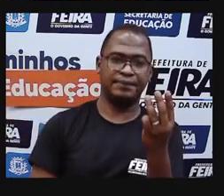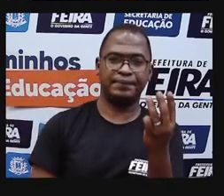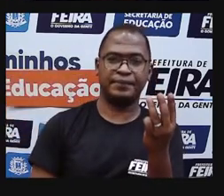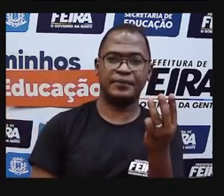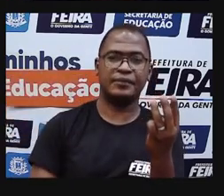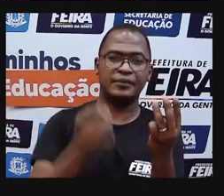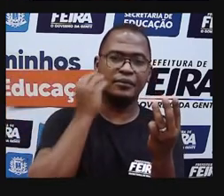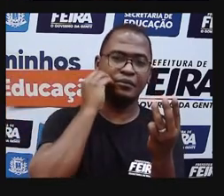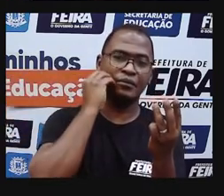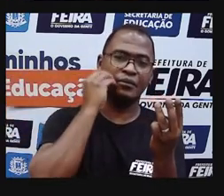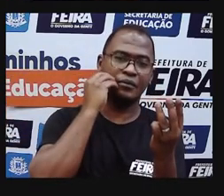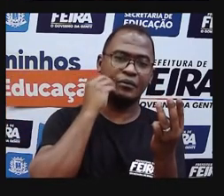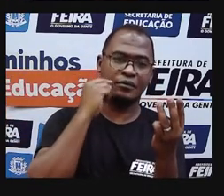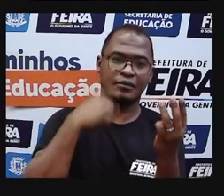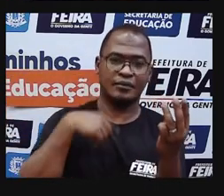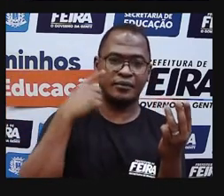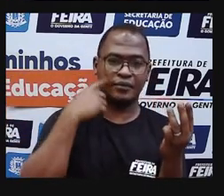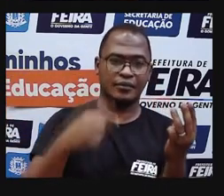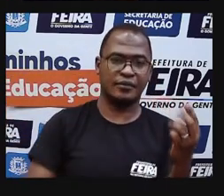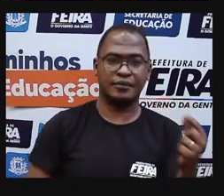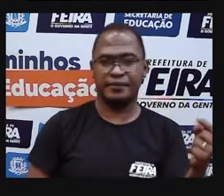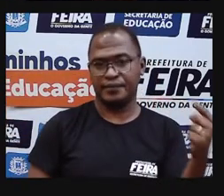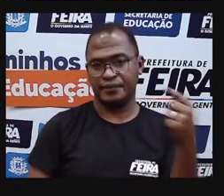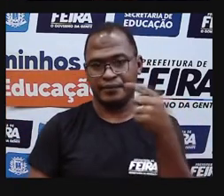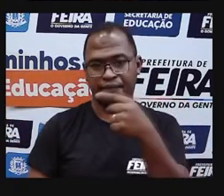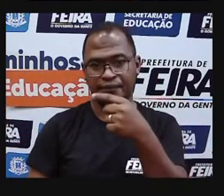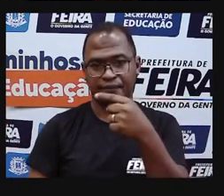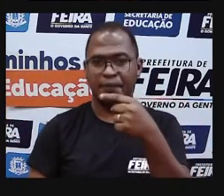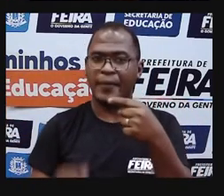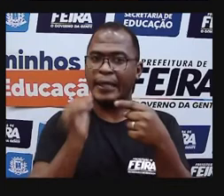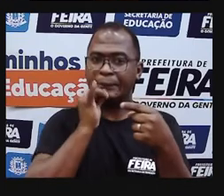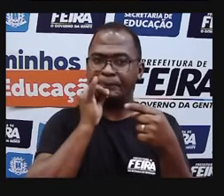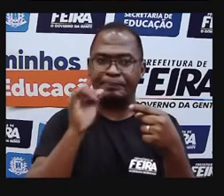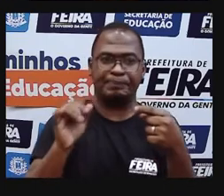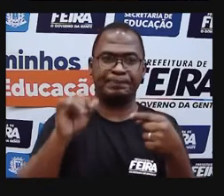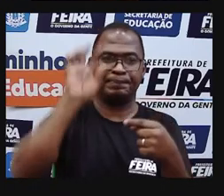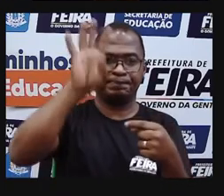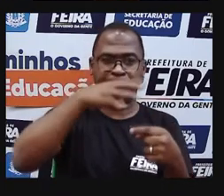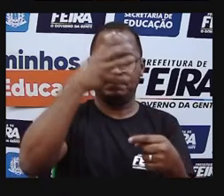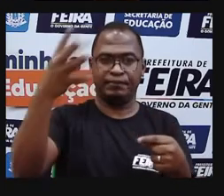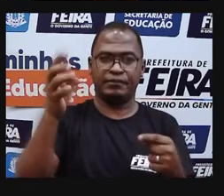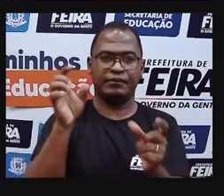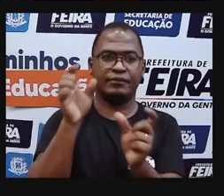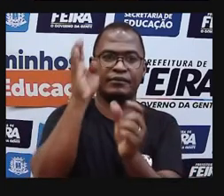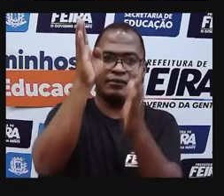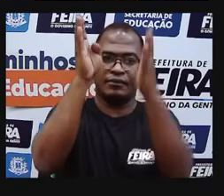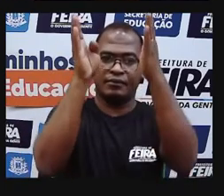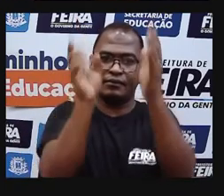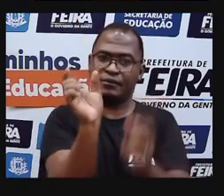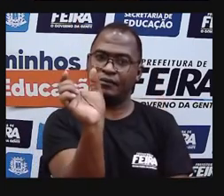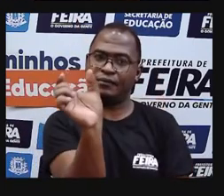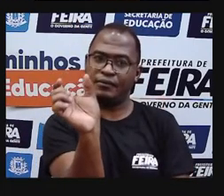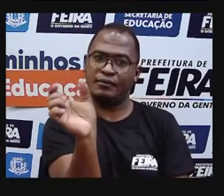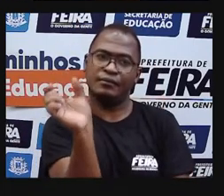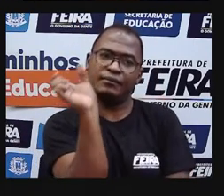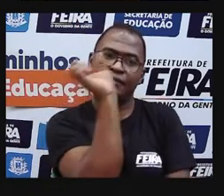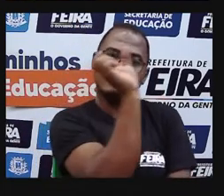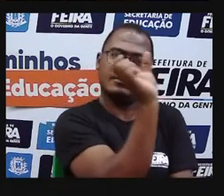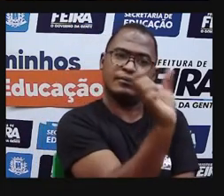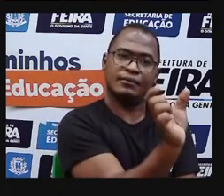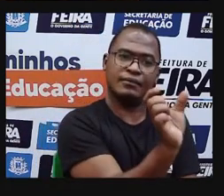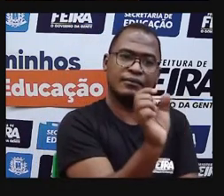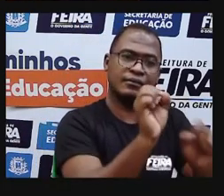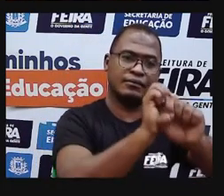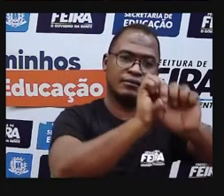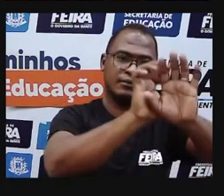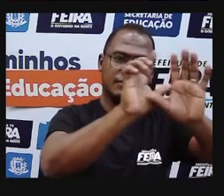temos aqui, ó, a mesma tabela, só que eu peguei essa tabela aqui da classe dos milhares pra mostrar pra vocês, tá